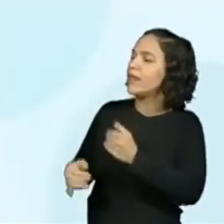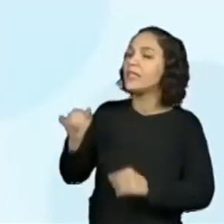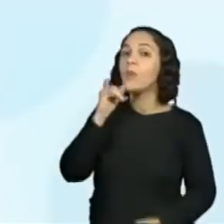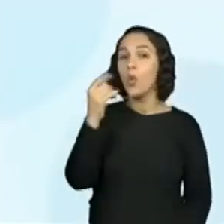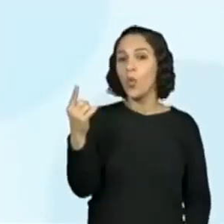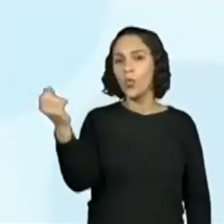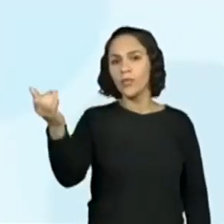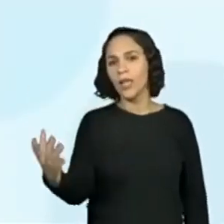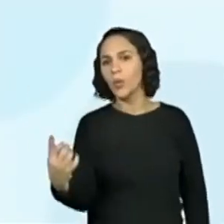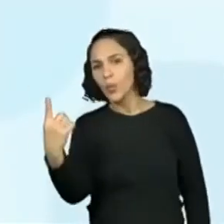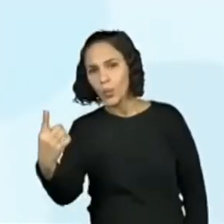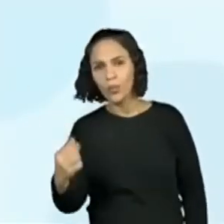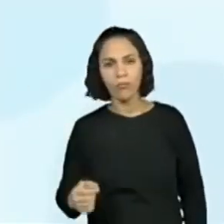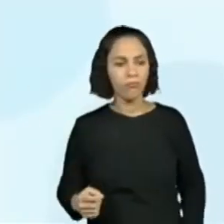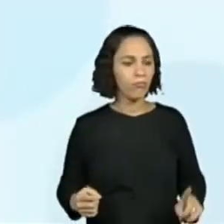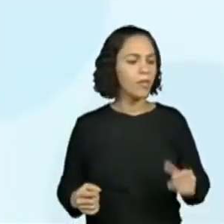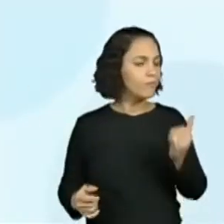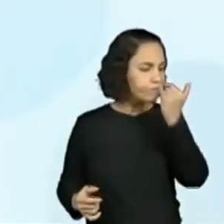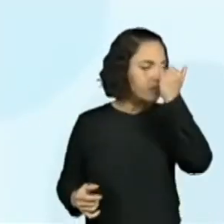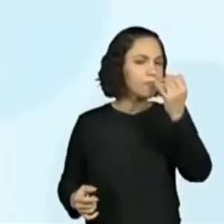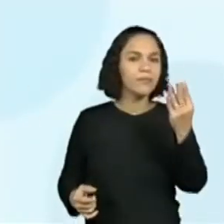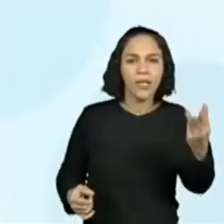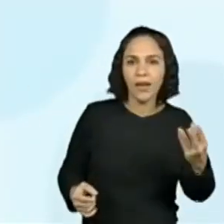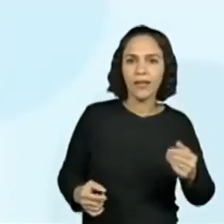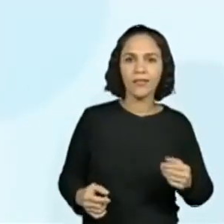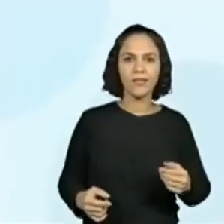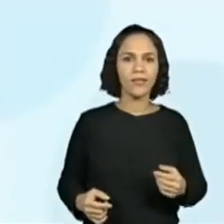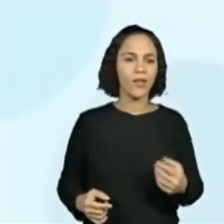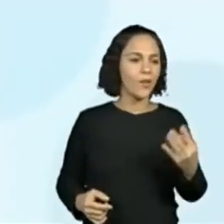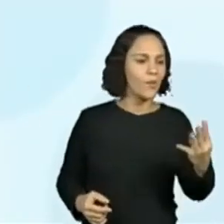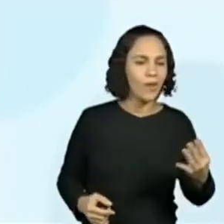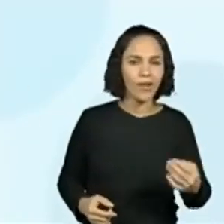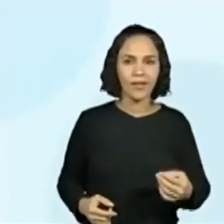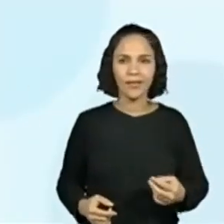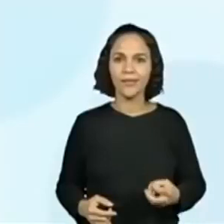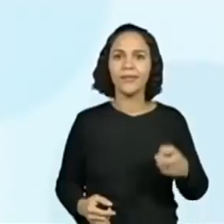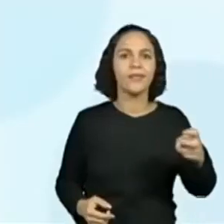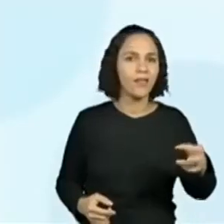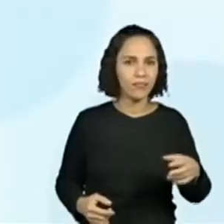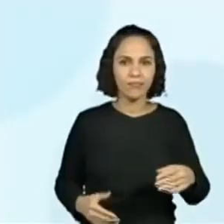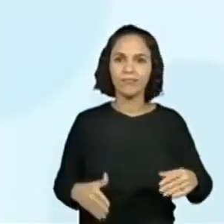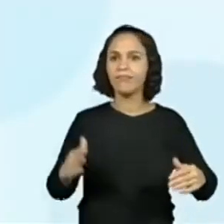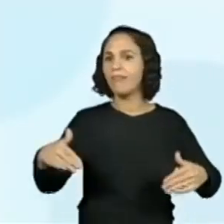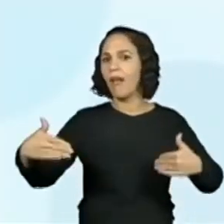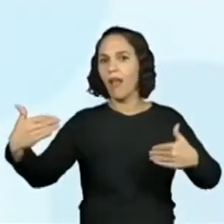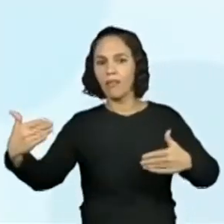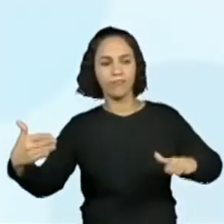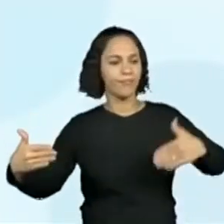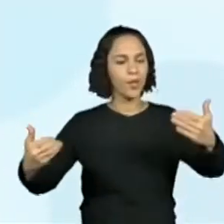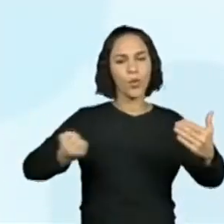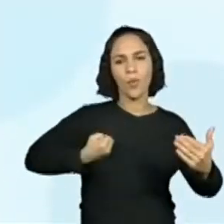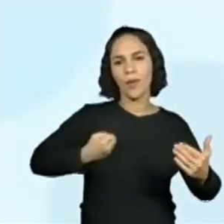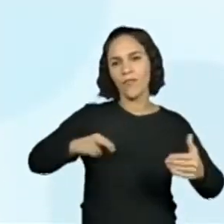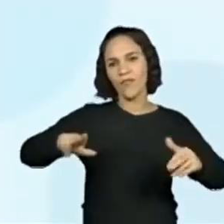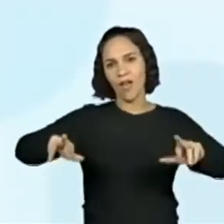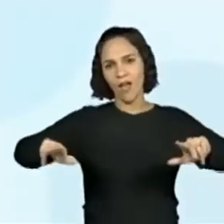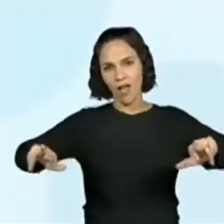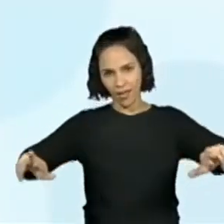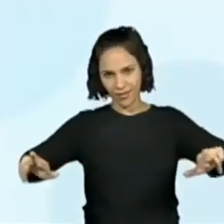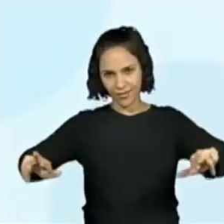Aí, está fácil. Então, vamos lá. Em um dado, eu tenho seis possibilidades. Em dois dados, eu tenho